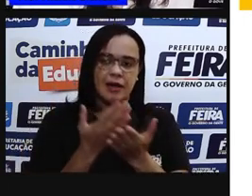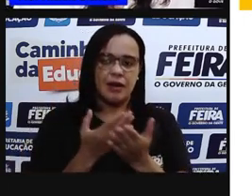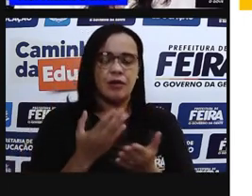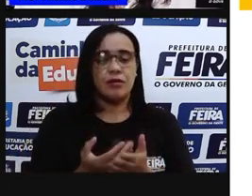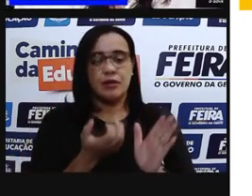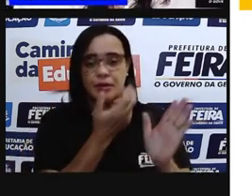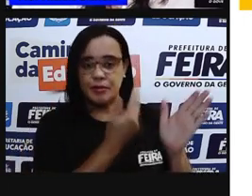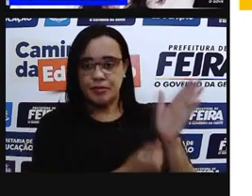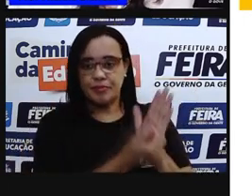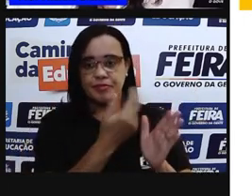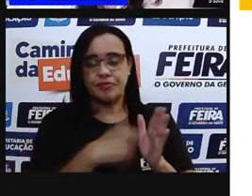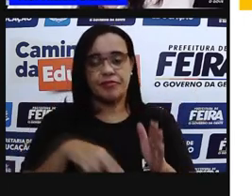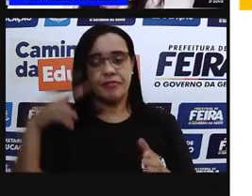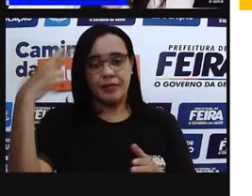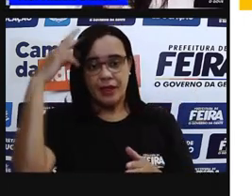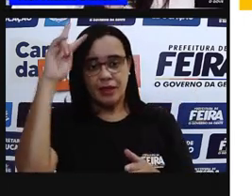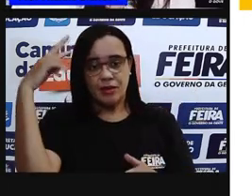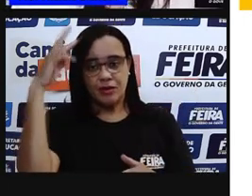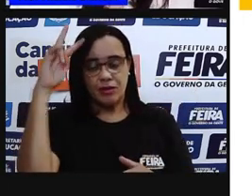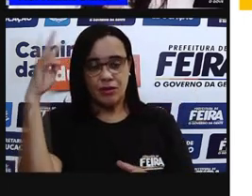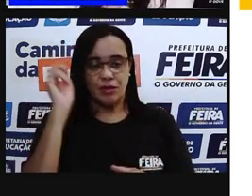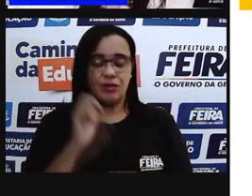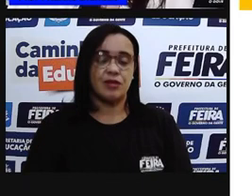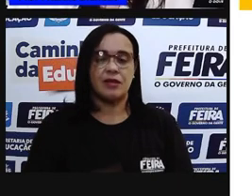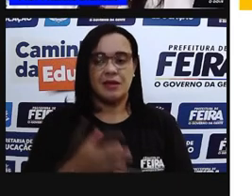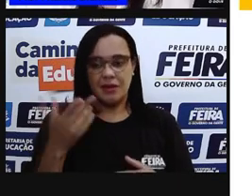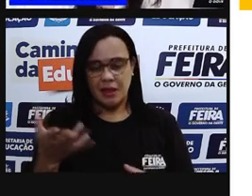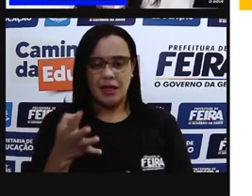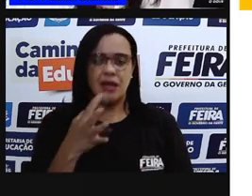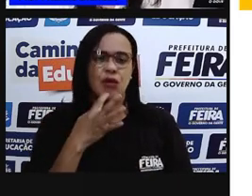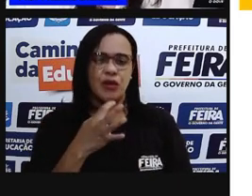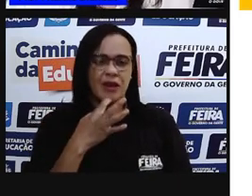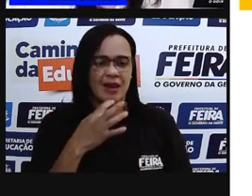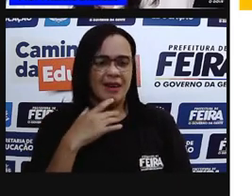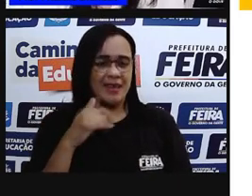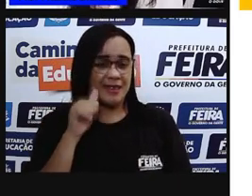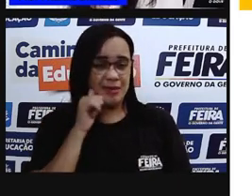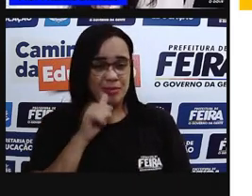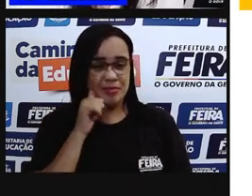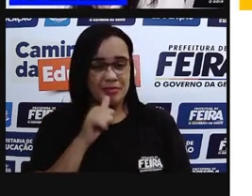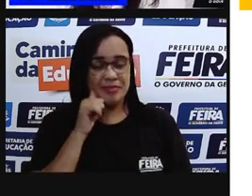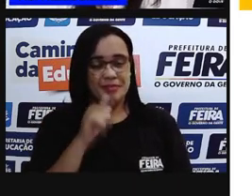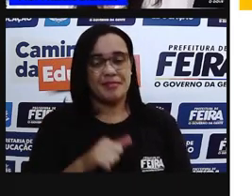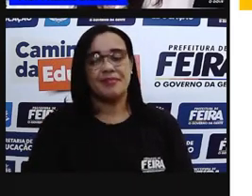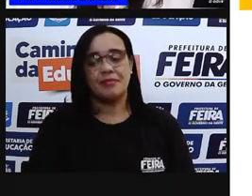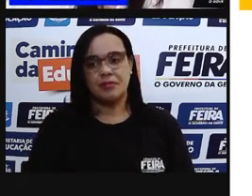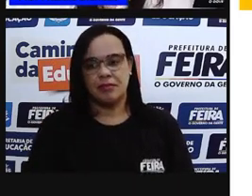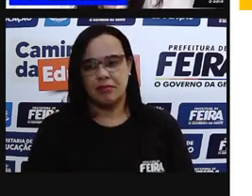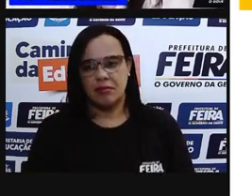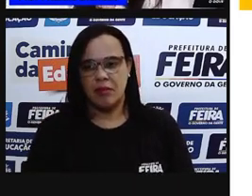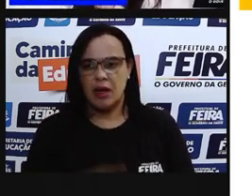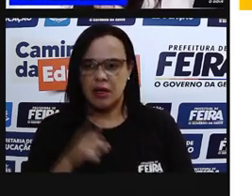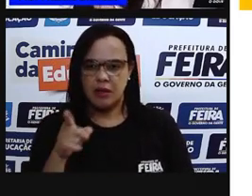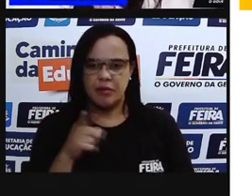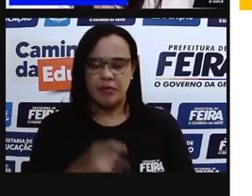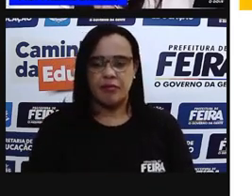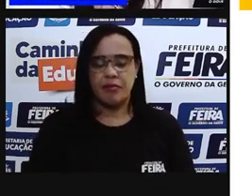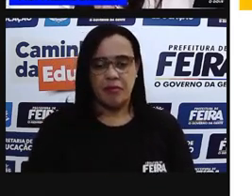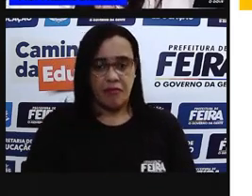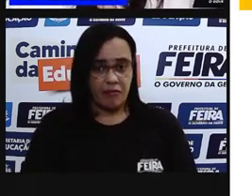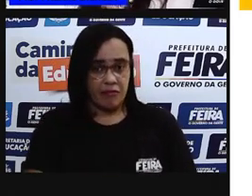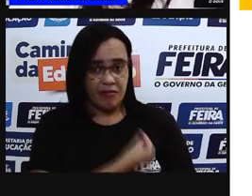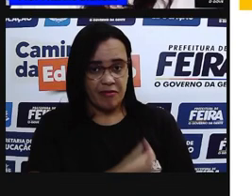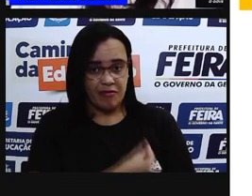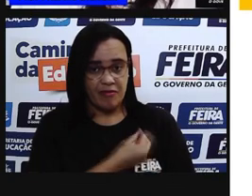da Mafalda, né? Que diz o seguinte, viver sem ler é perigoso, te obriga a crer no que te